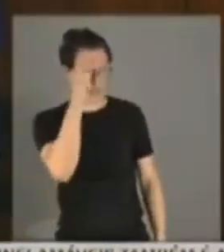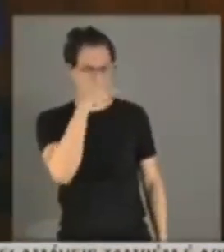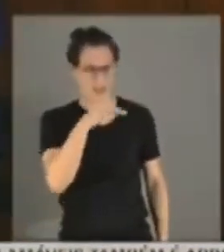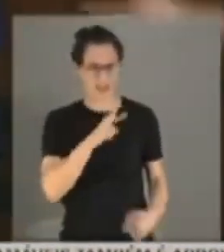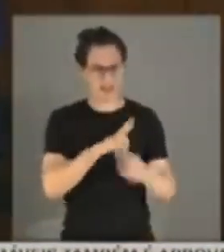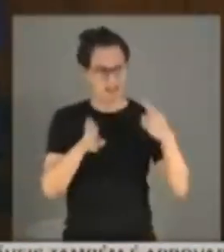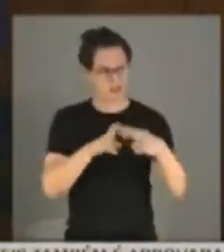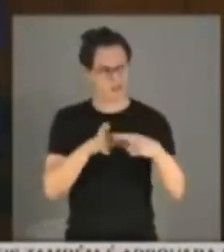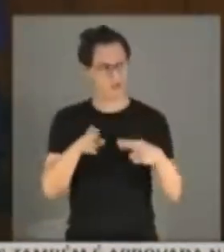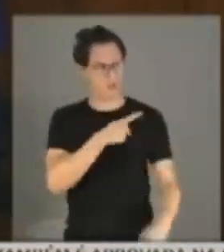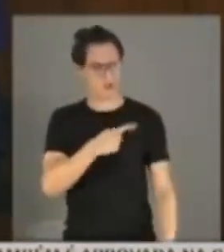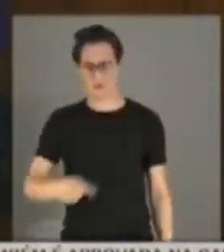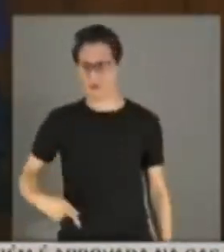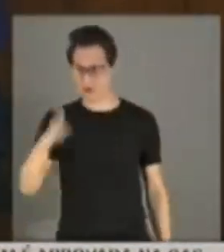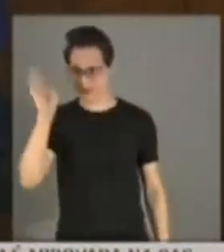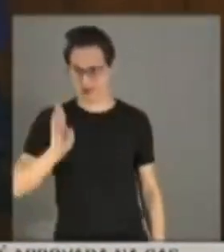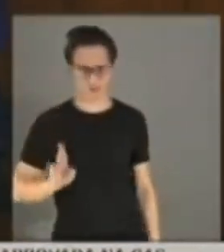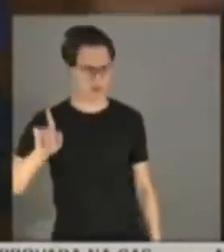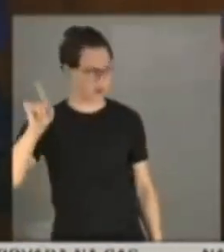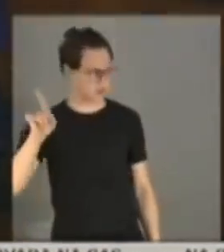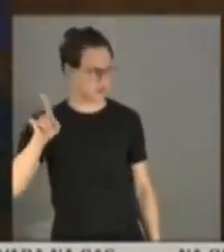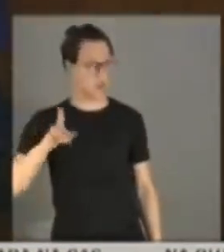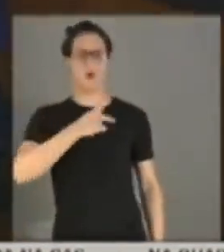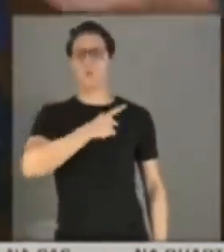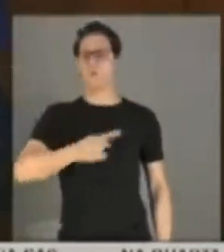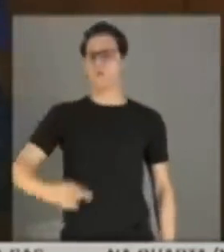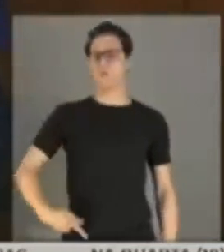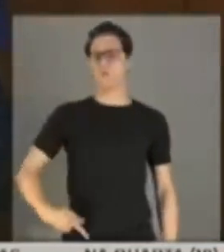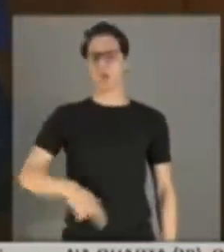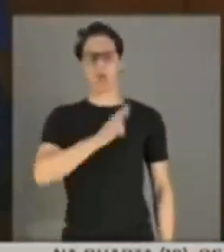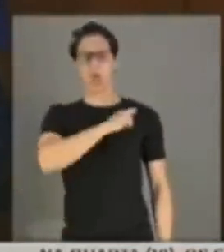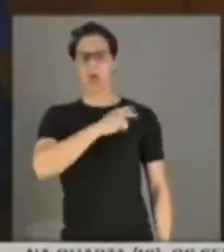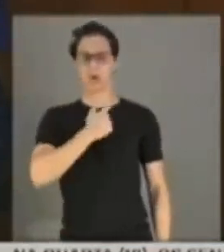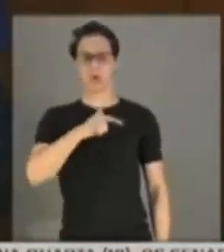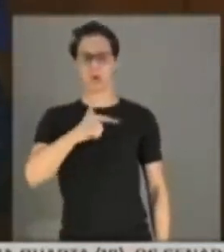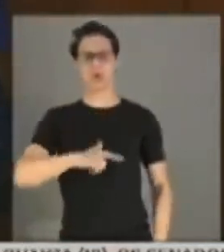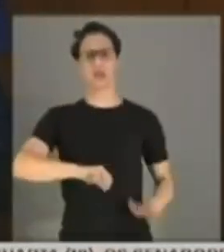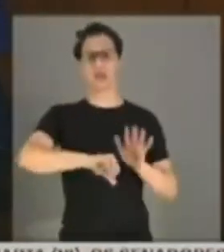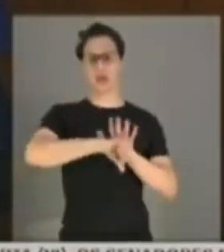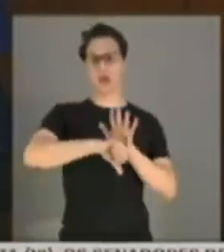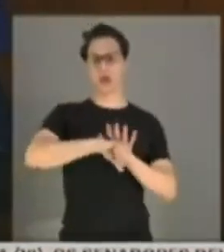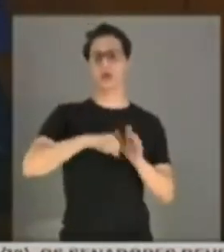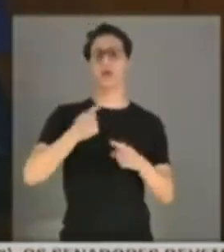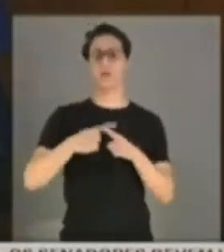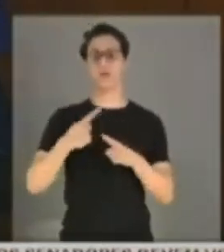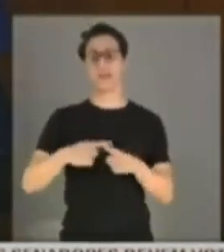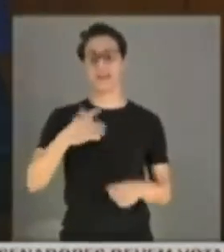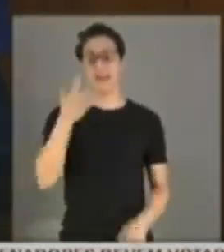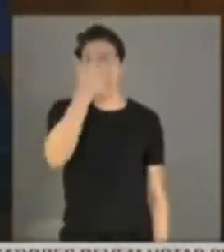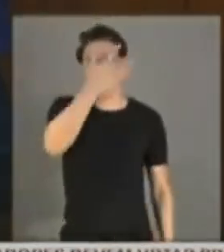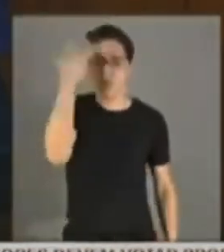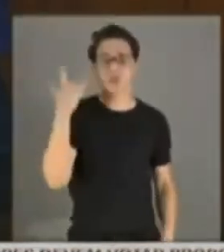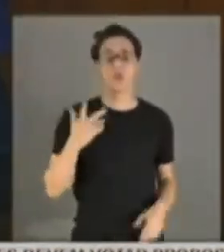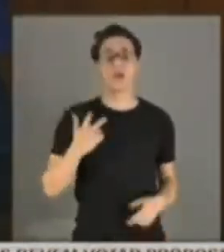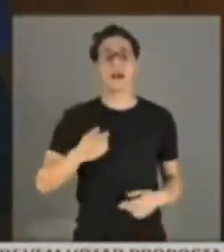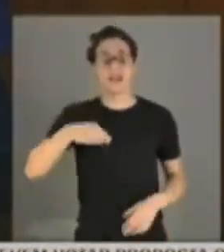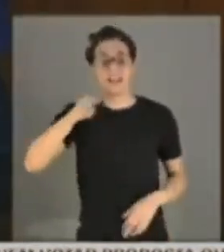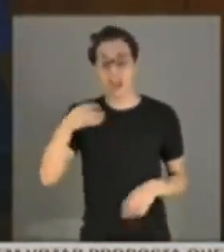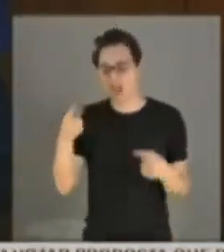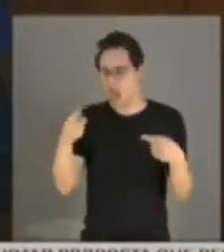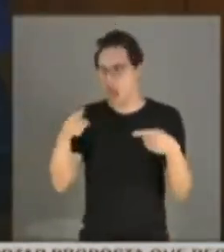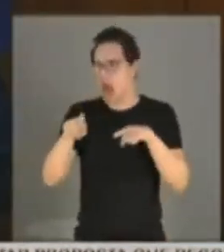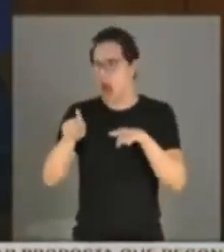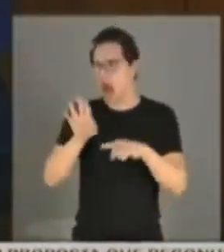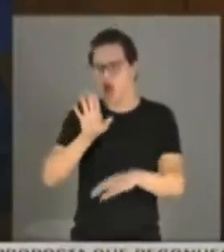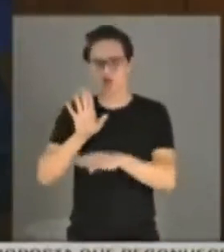presidente. O presidente irresponsável, criminoso, porque quem de qualquer forma concorre para o crime, responde pelo